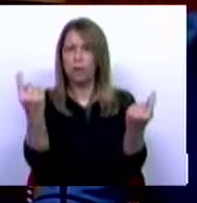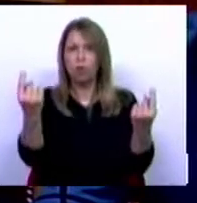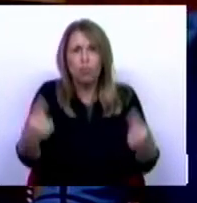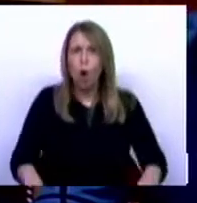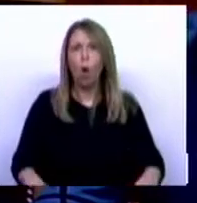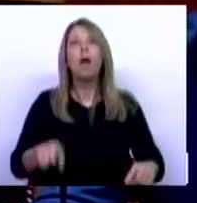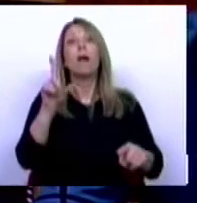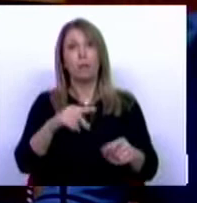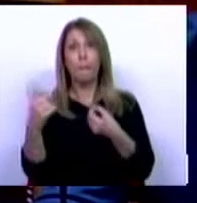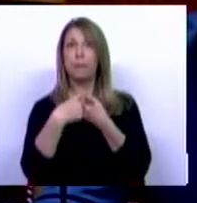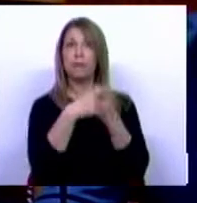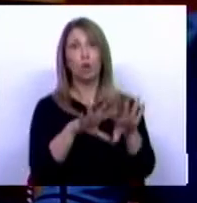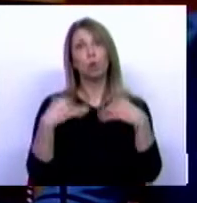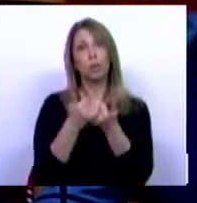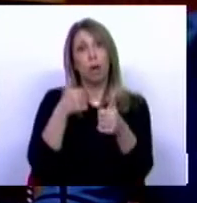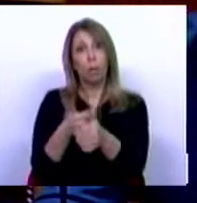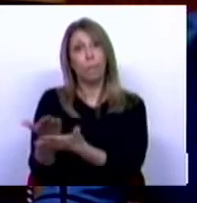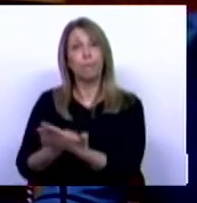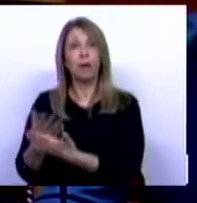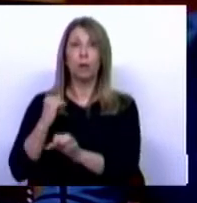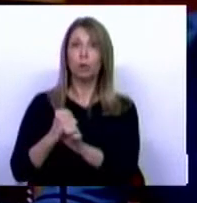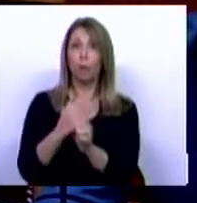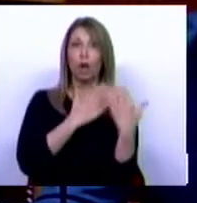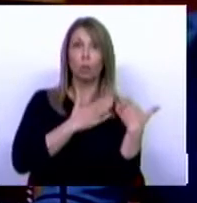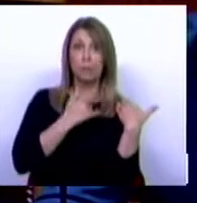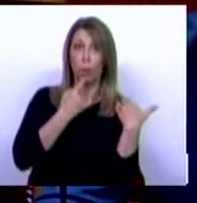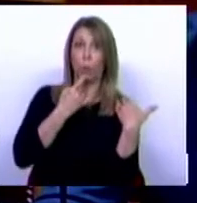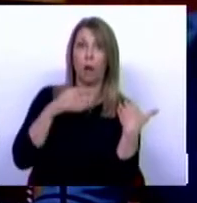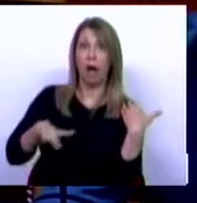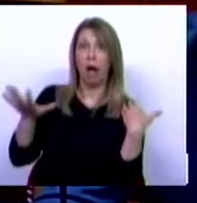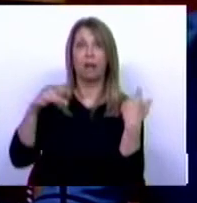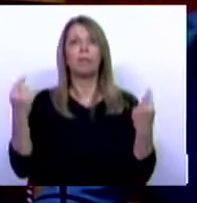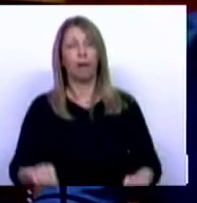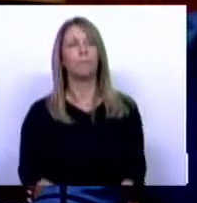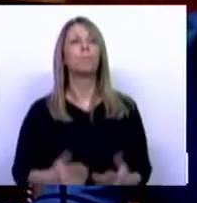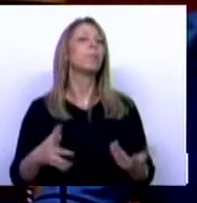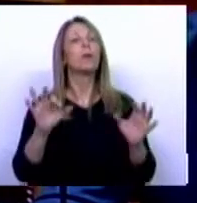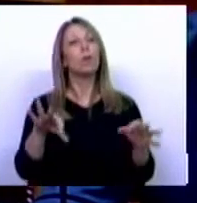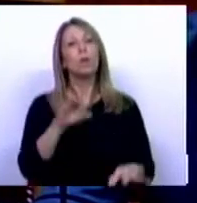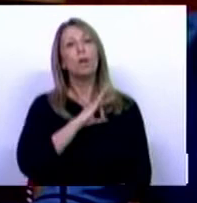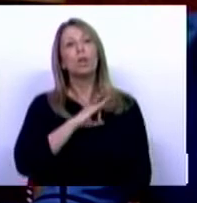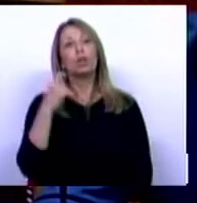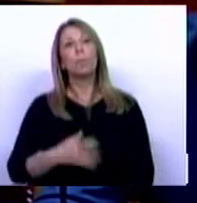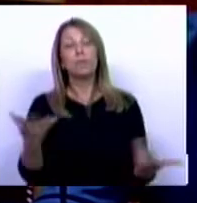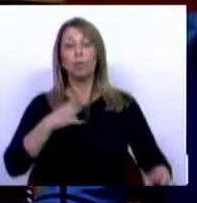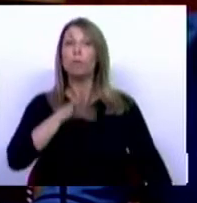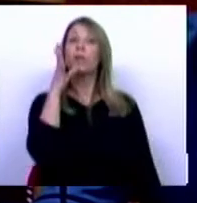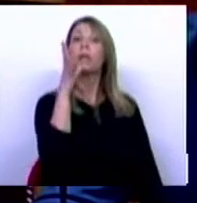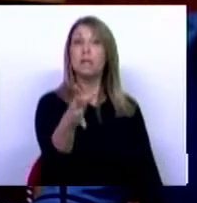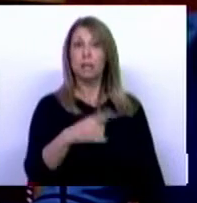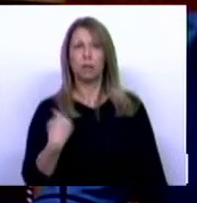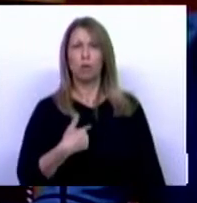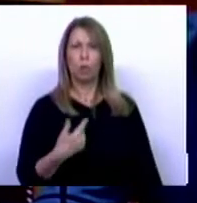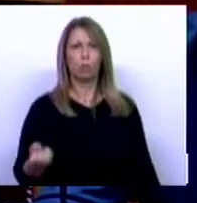que acompanham o mercado de trabalho e que têm nessa matéria uma responsabilidade muito particular. E, portanto, para concluir, Sr. Presidente, aquilo que queria aqui dizer é que nós não